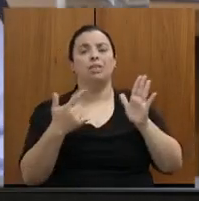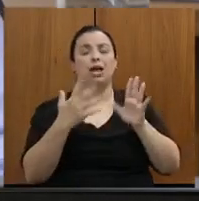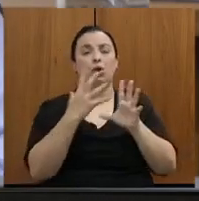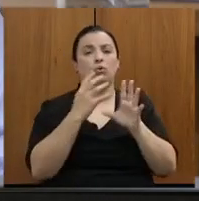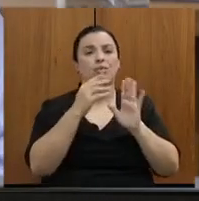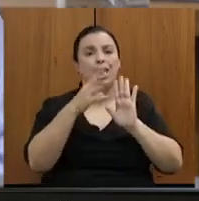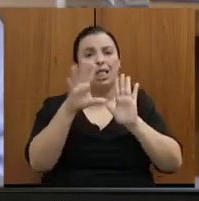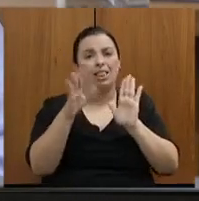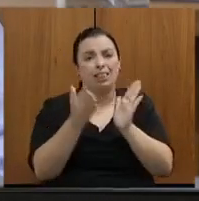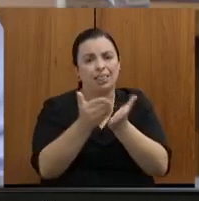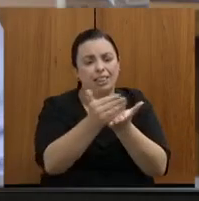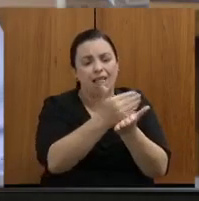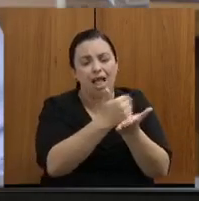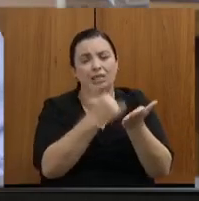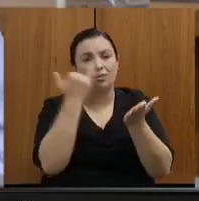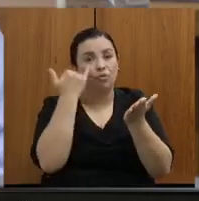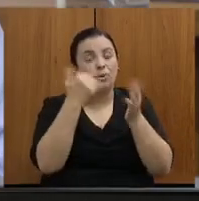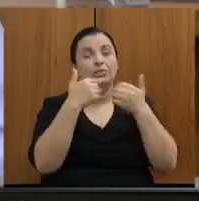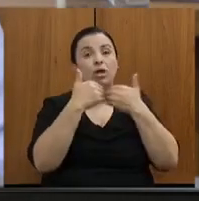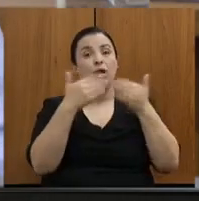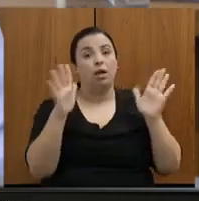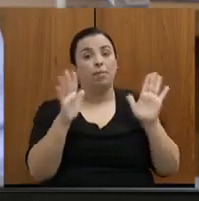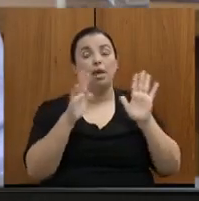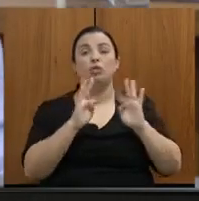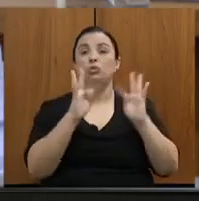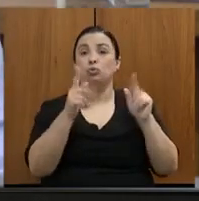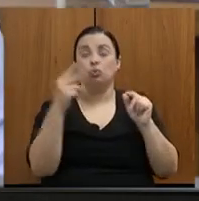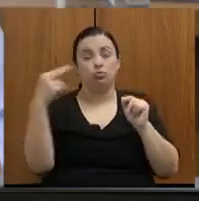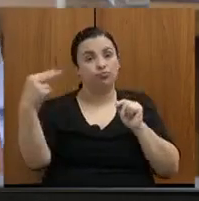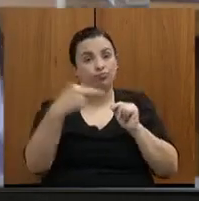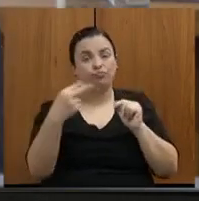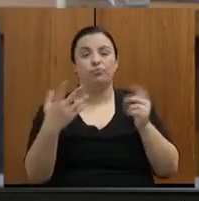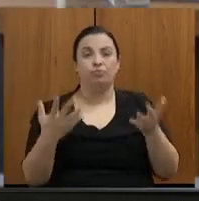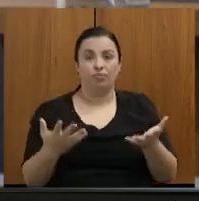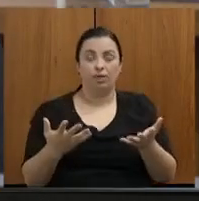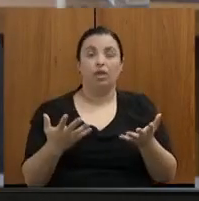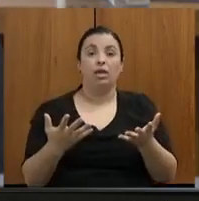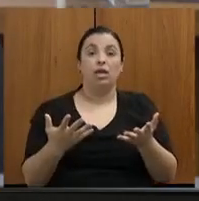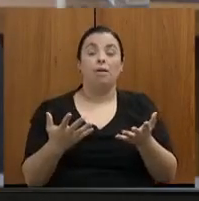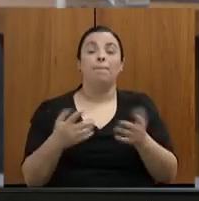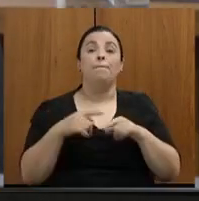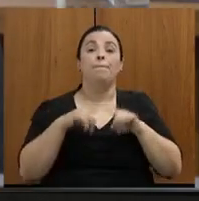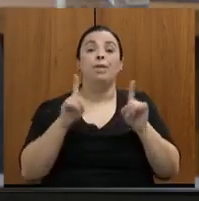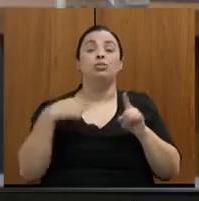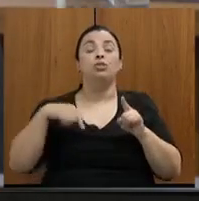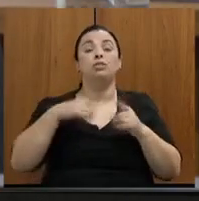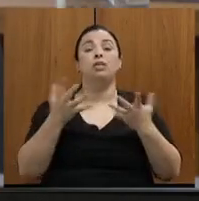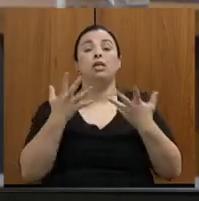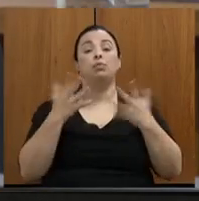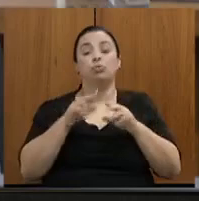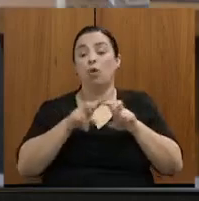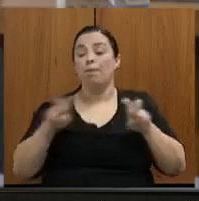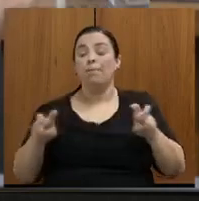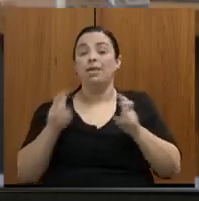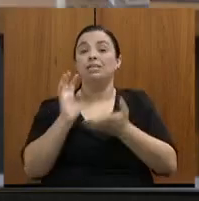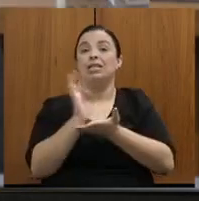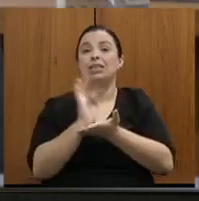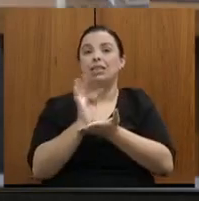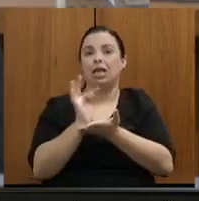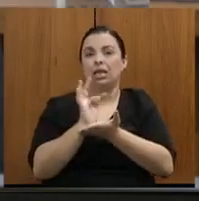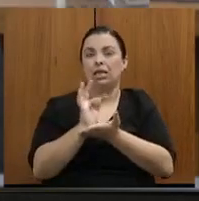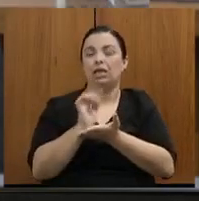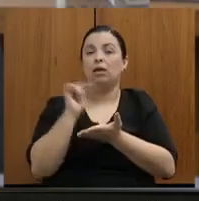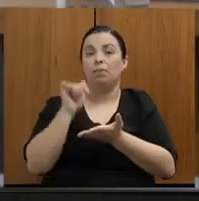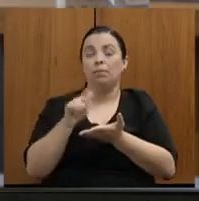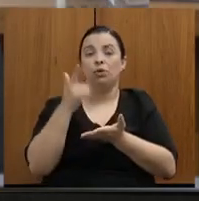isso foi instituído a pedido nosso, mas junto ao Tribunal de Contas, uma mesa técnica. com essa mesa técnica é possível, então, Estado,